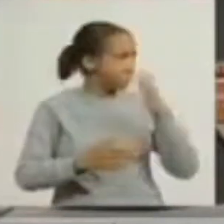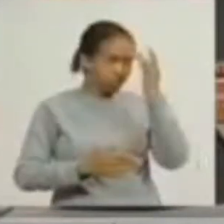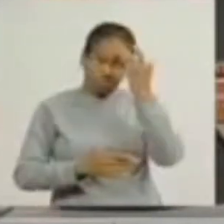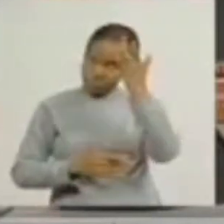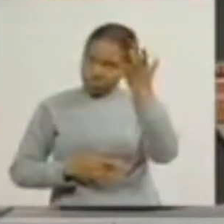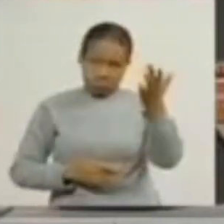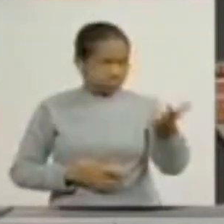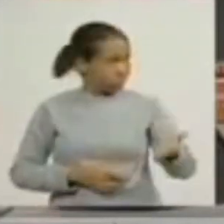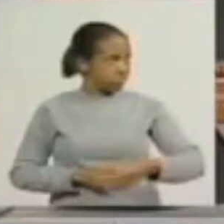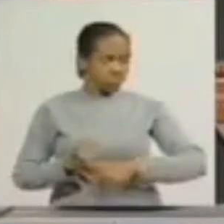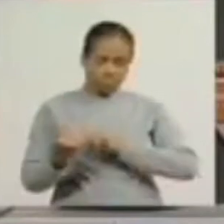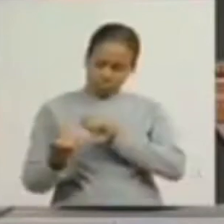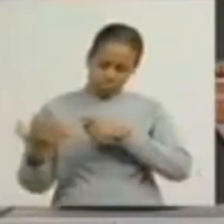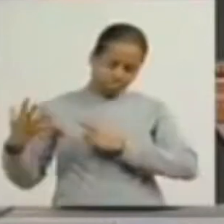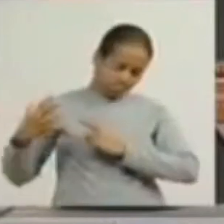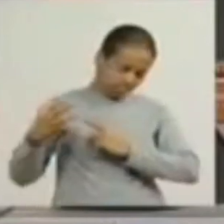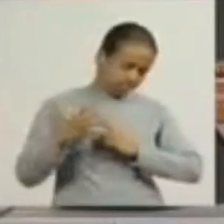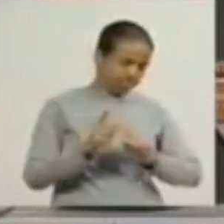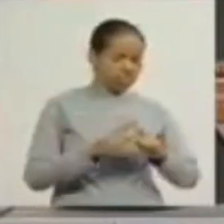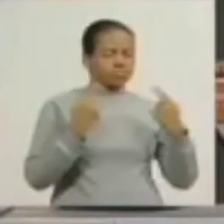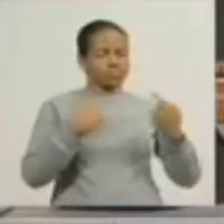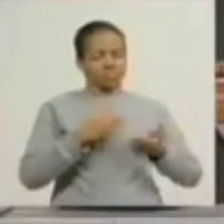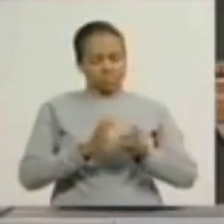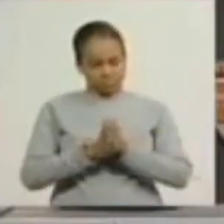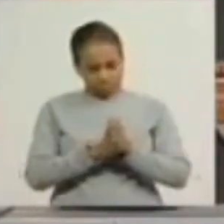a perseguição continua mas estou rezando